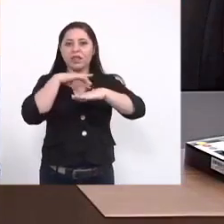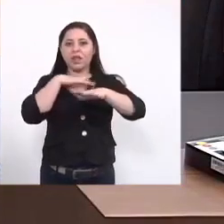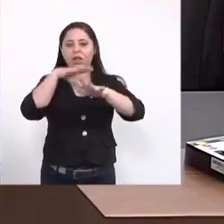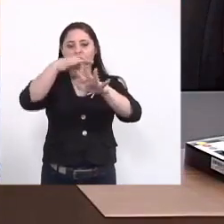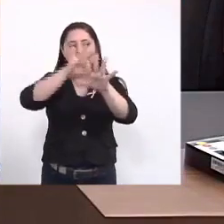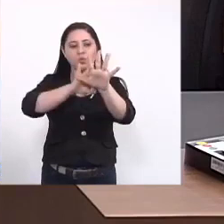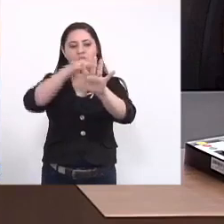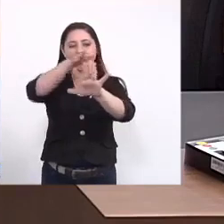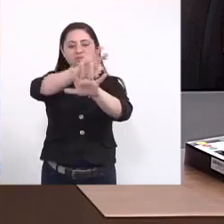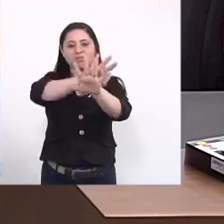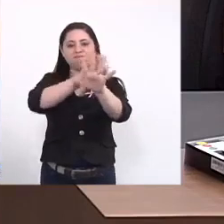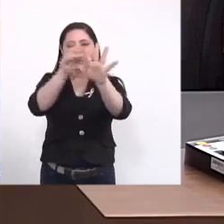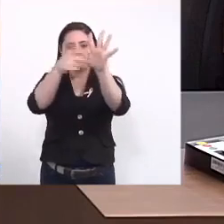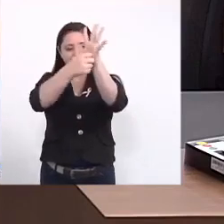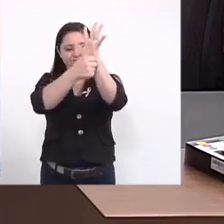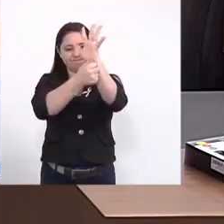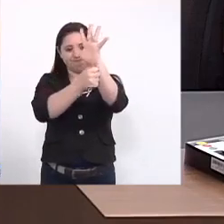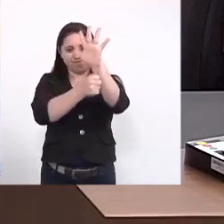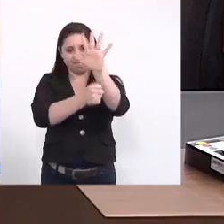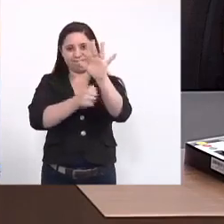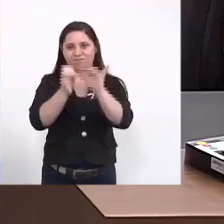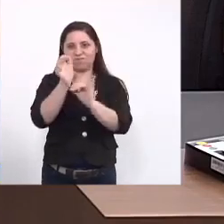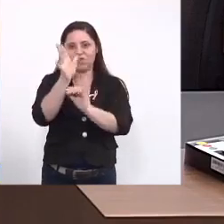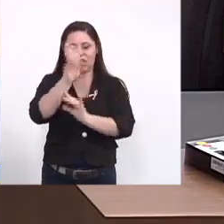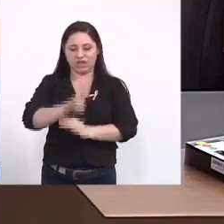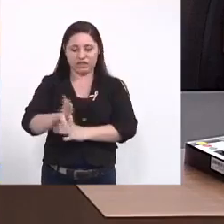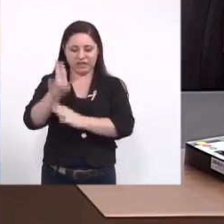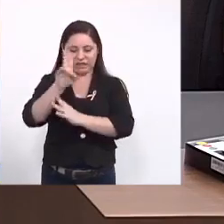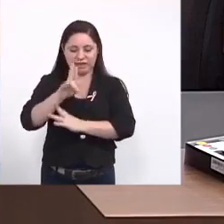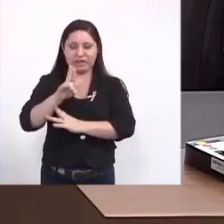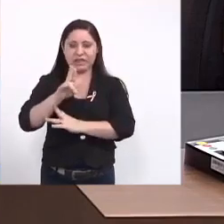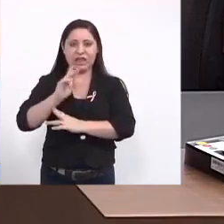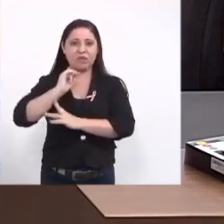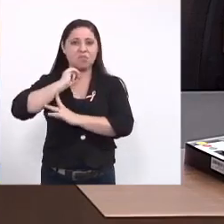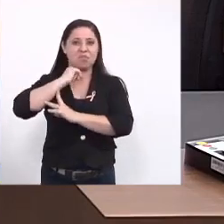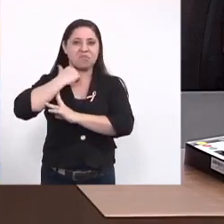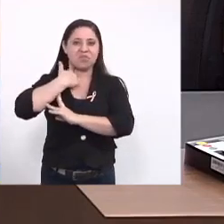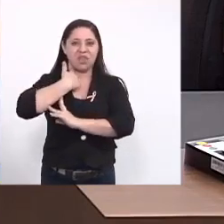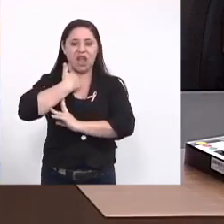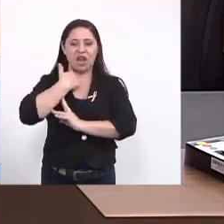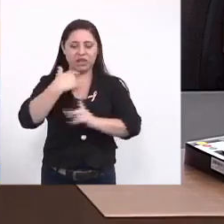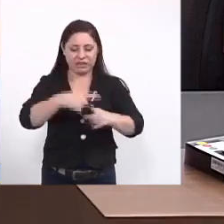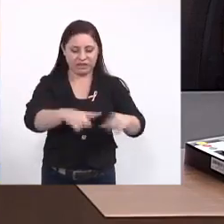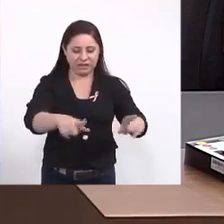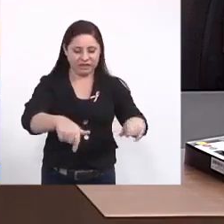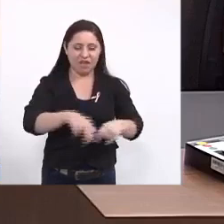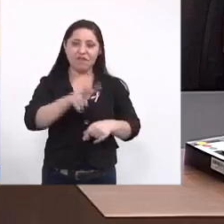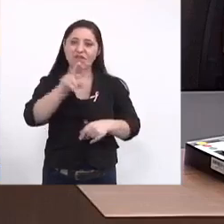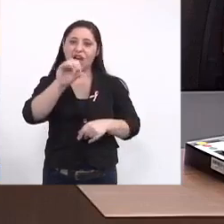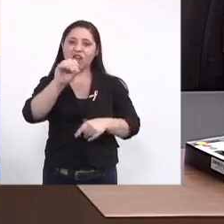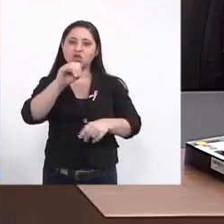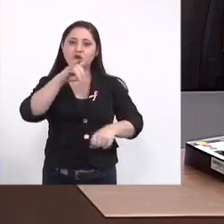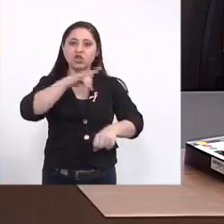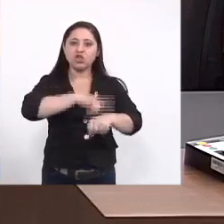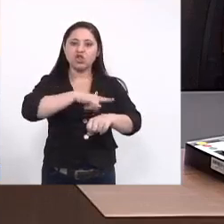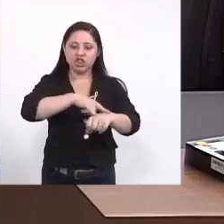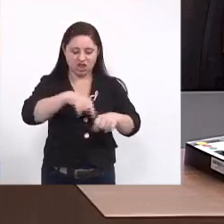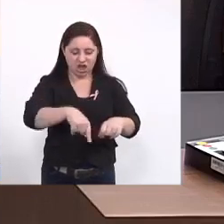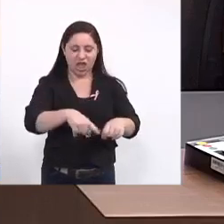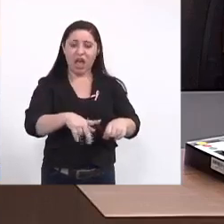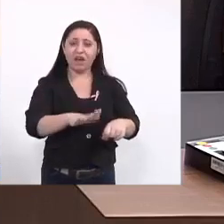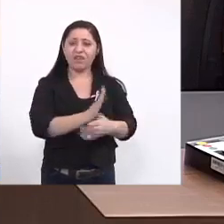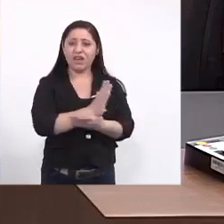luva para me tratar tá mexendo muitas vezes em locais insalubres vaso sanitário às vezes eu vou visitar uma casa abandonada às vezes eu vou